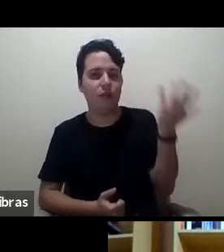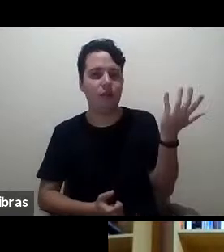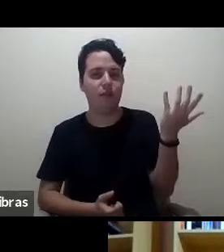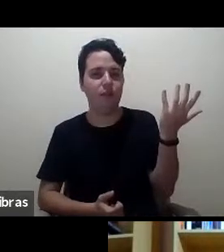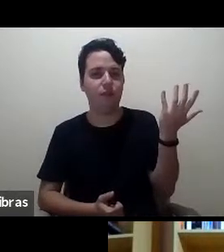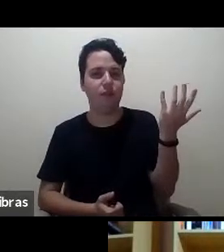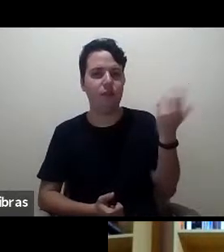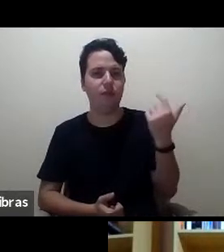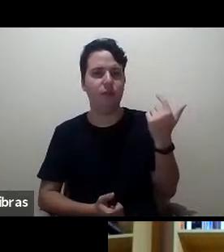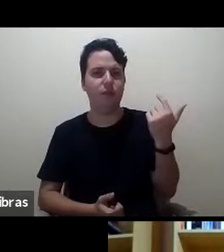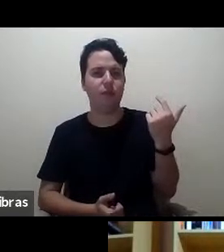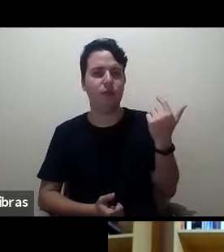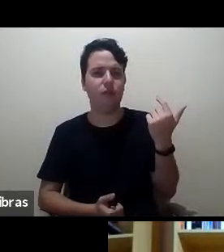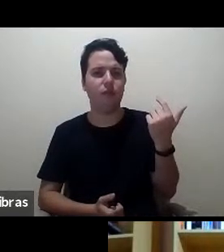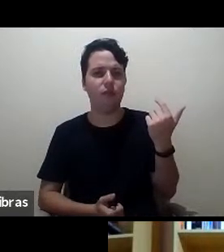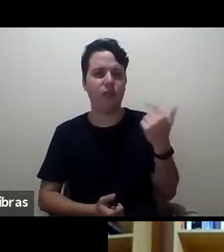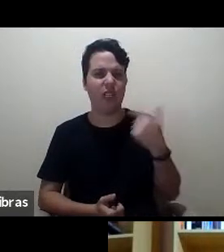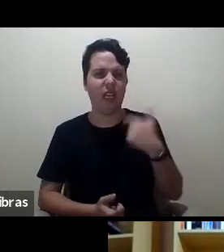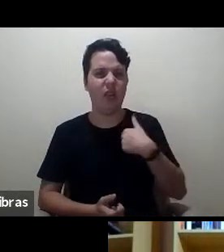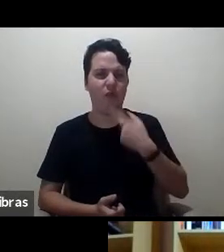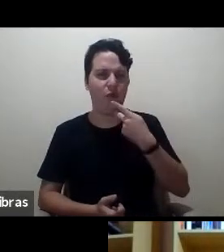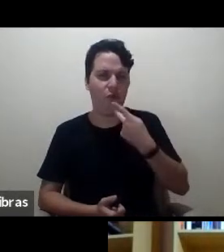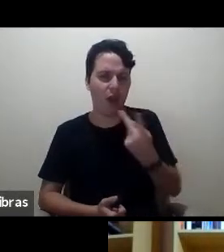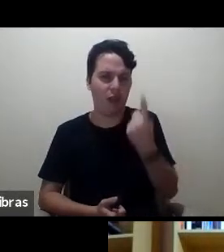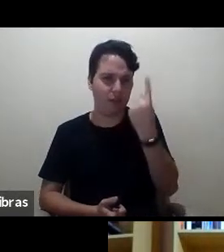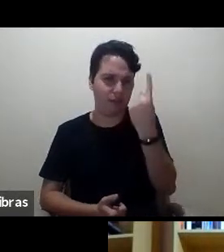Eu vou dar uma coisa muito